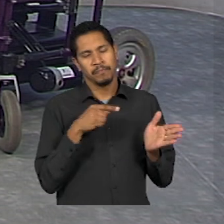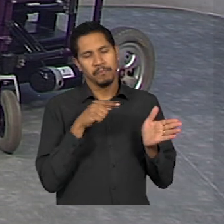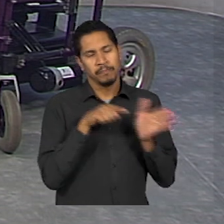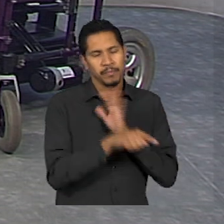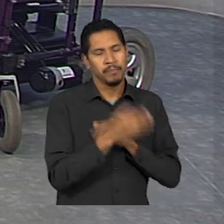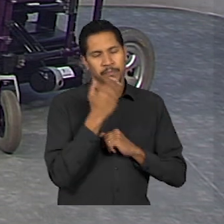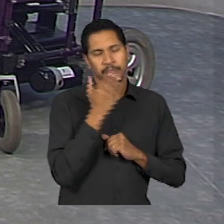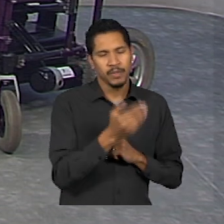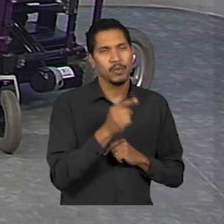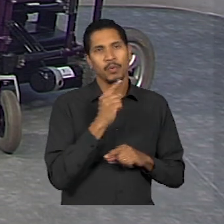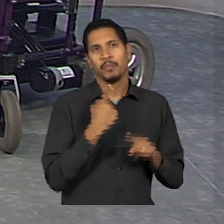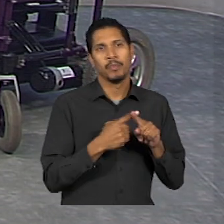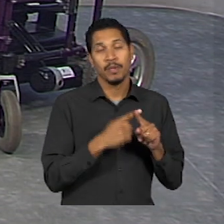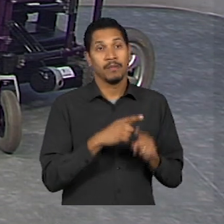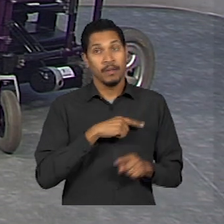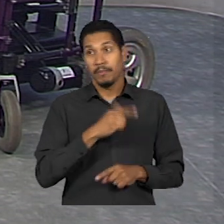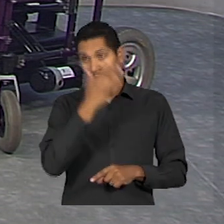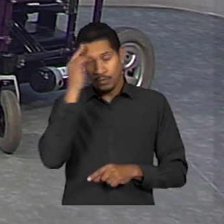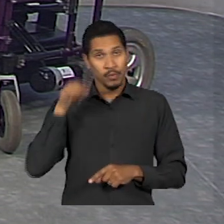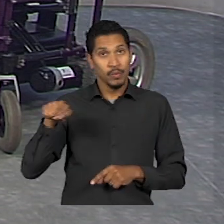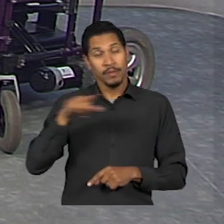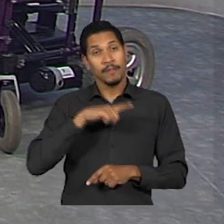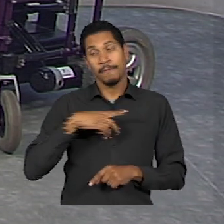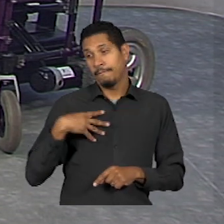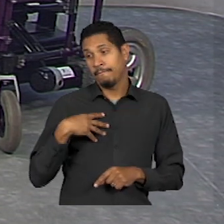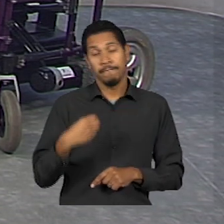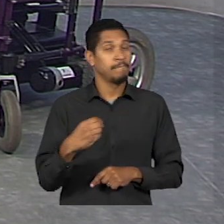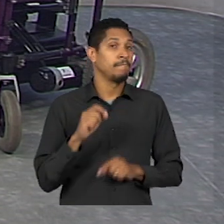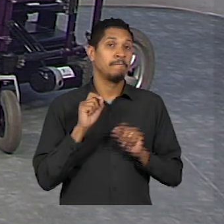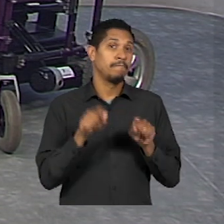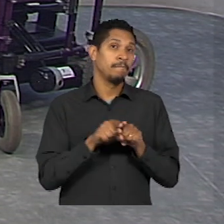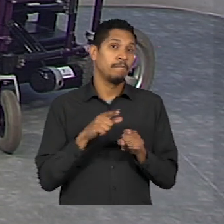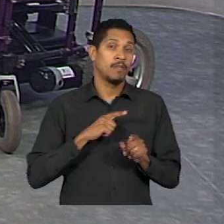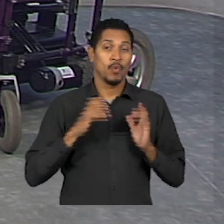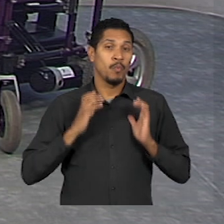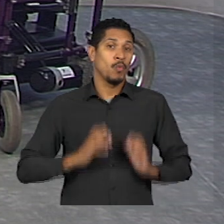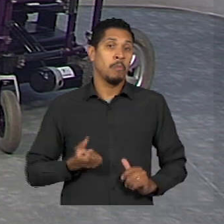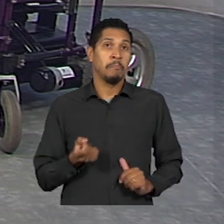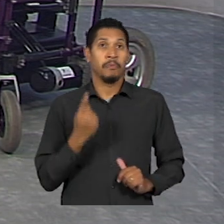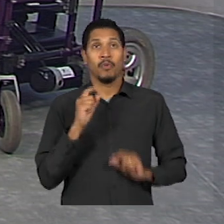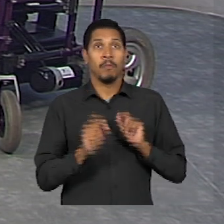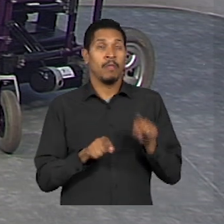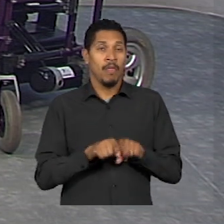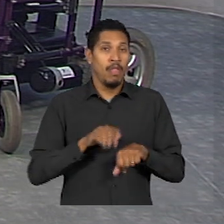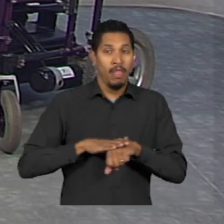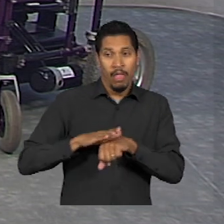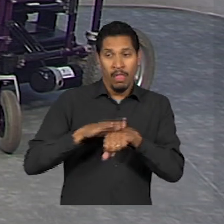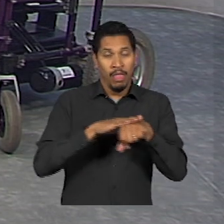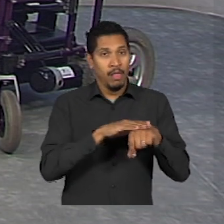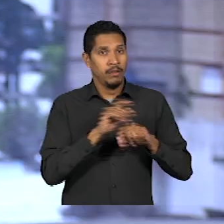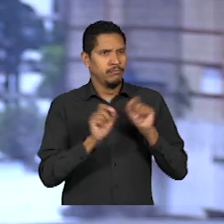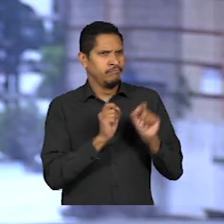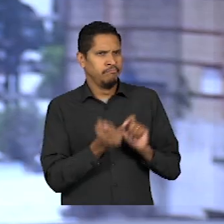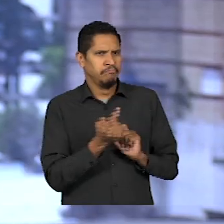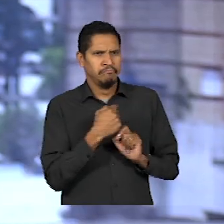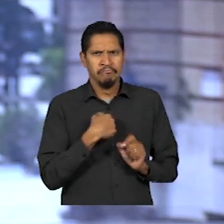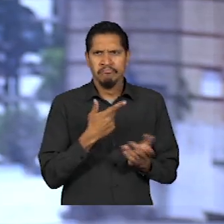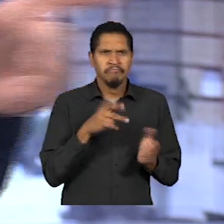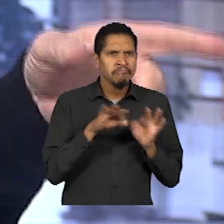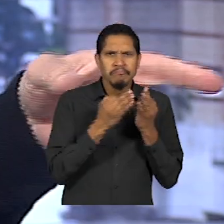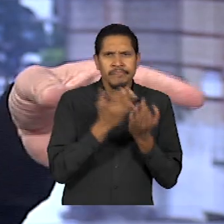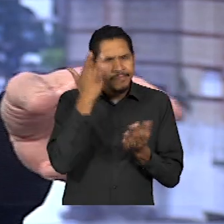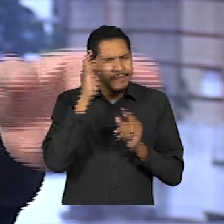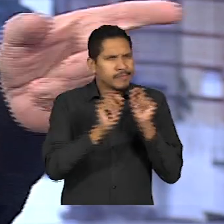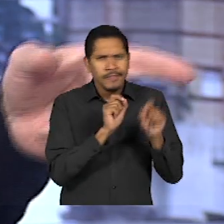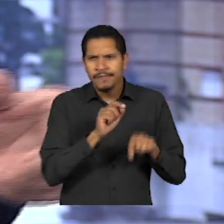Tem muitas pessoas que têm filhos com algum tipo de comportamento estranho, de atuação estranha e os pais não sabem o que fazer. Então